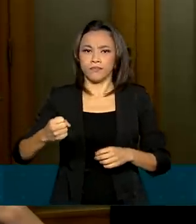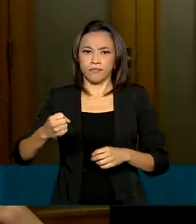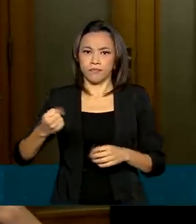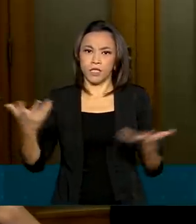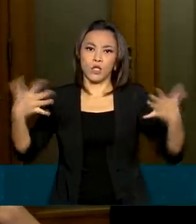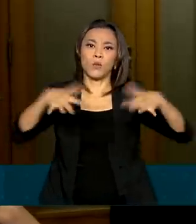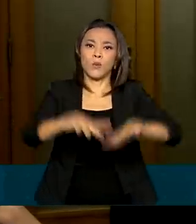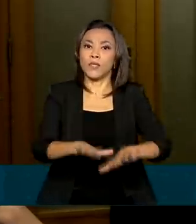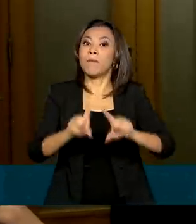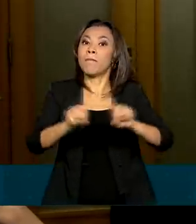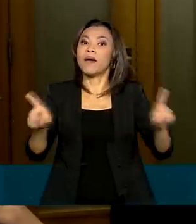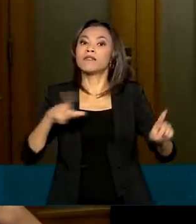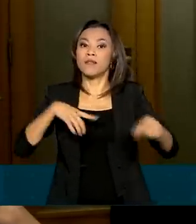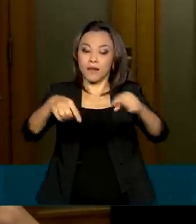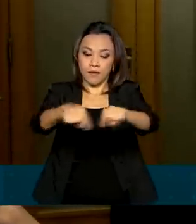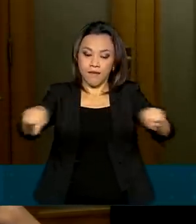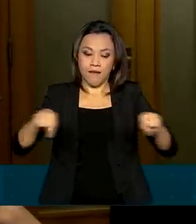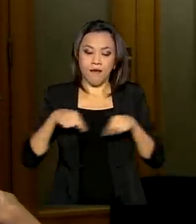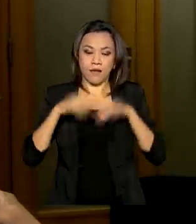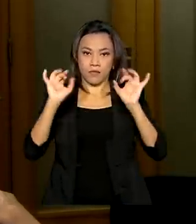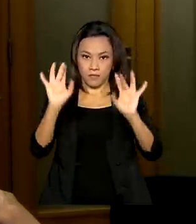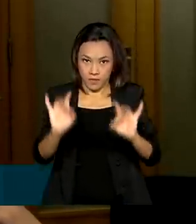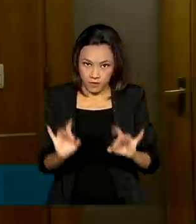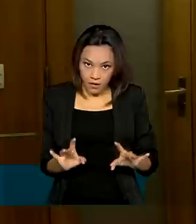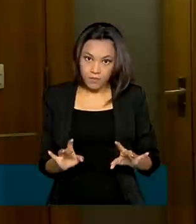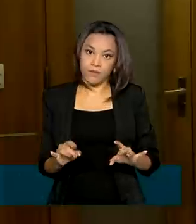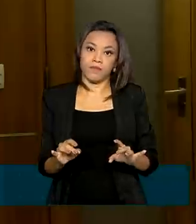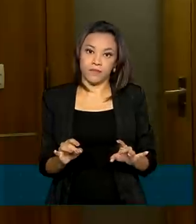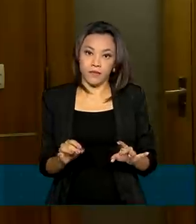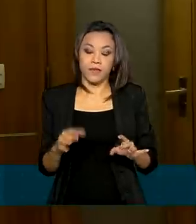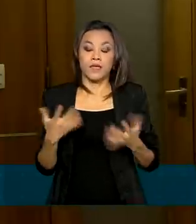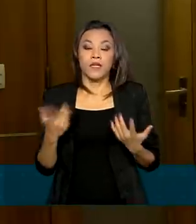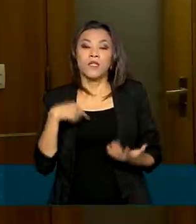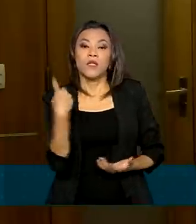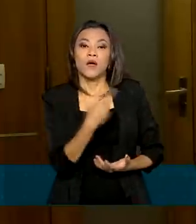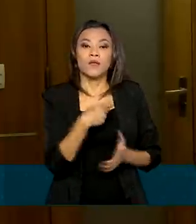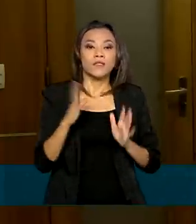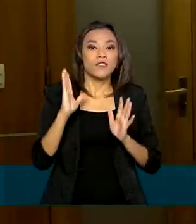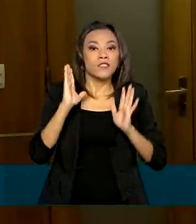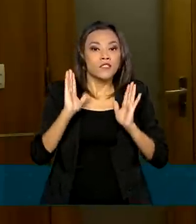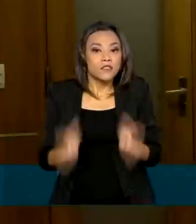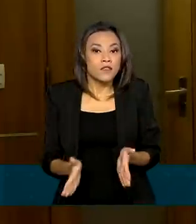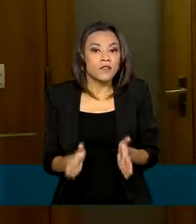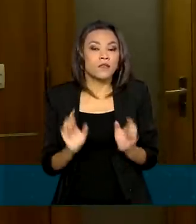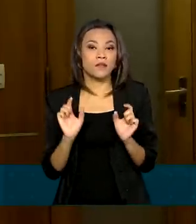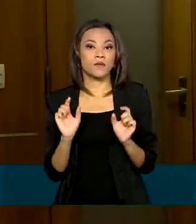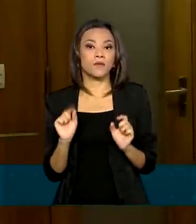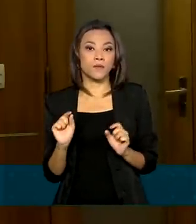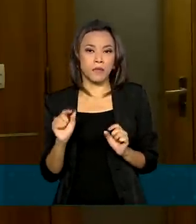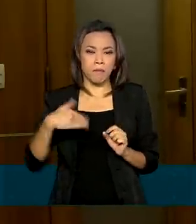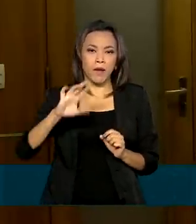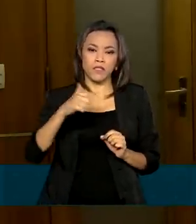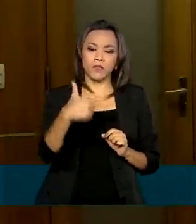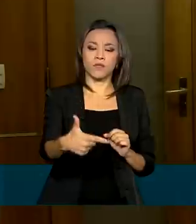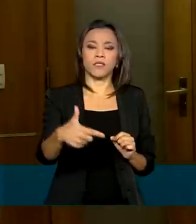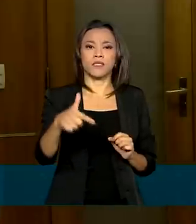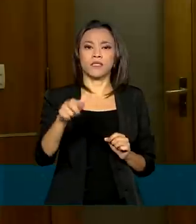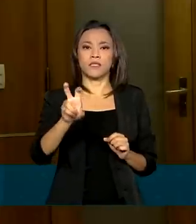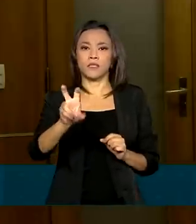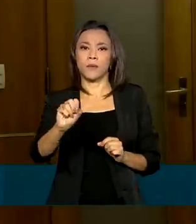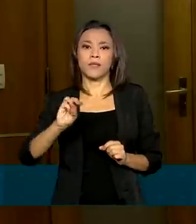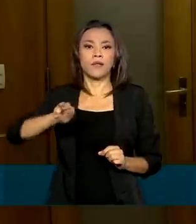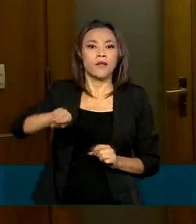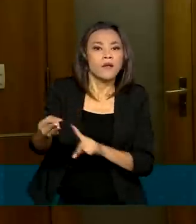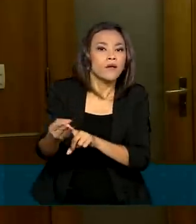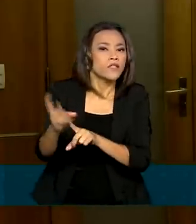ter classes especiais. Nós estamos somando, não estamos tirando nada. Nós já destinamos mais de 250 milhões de